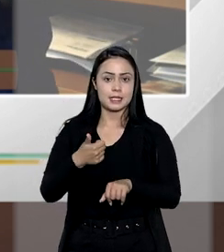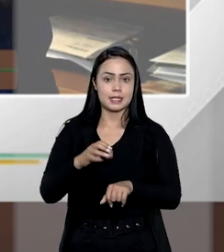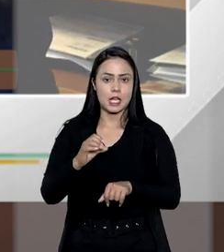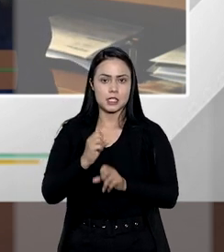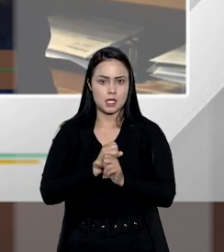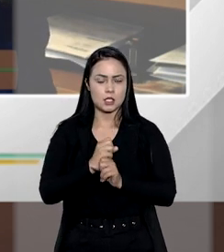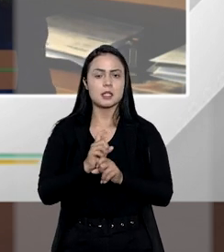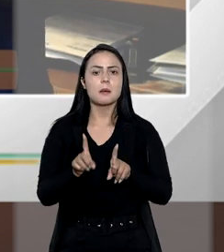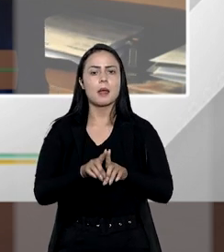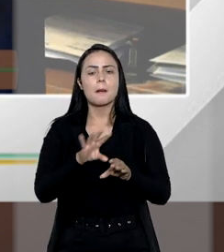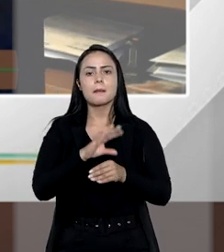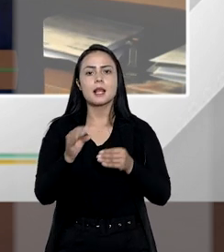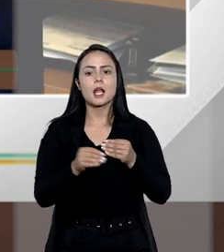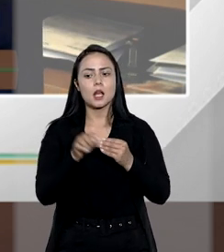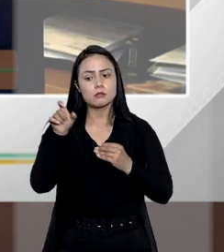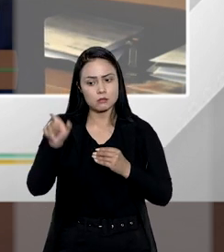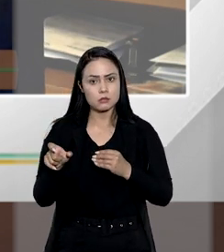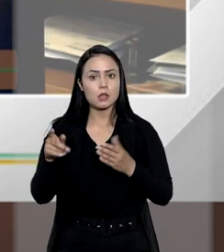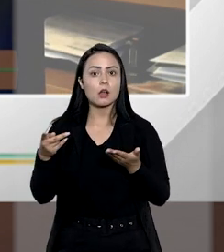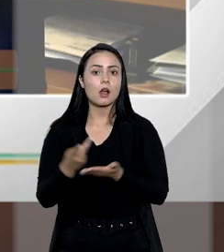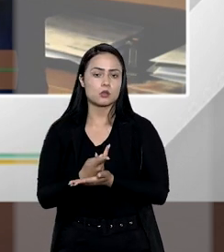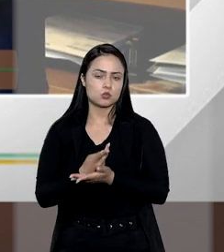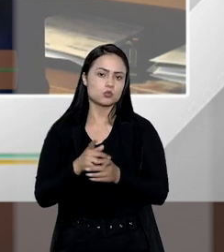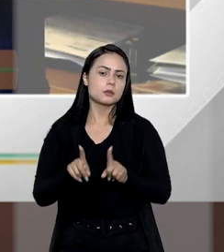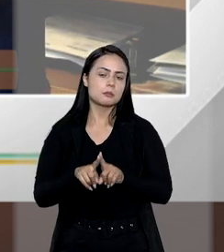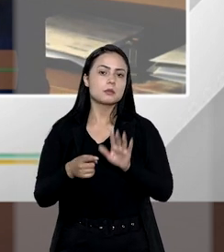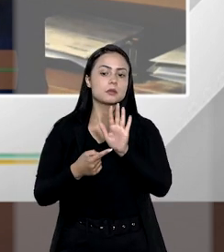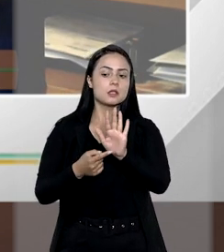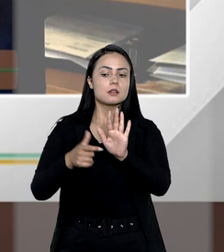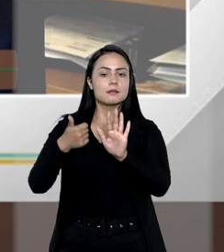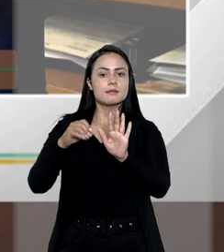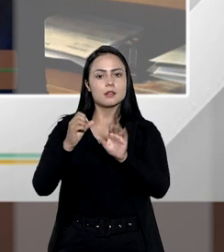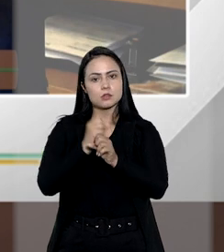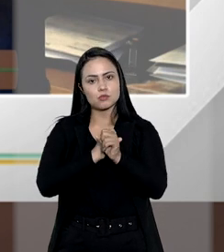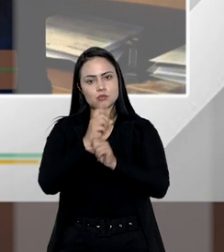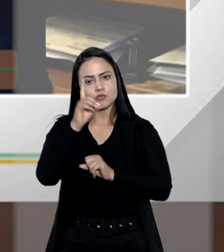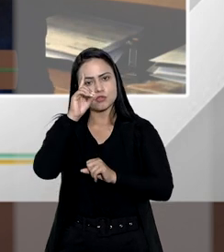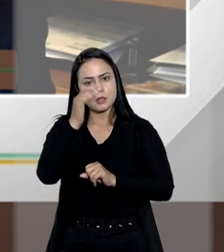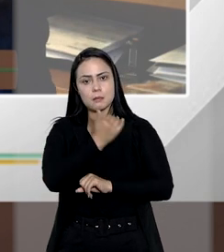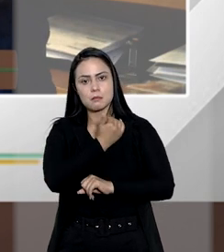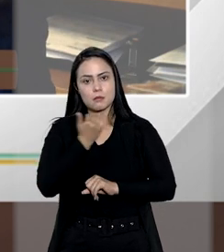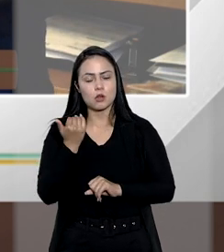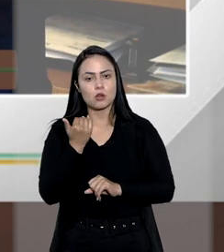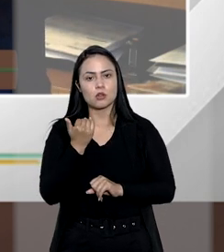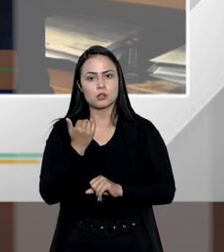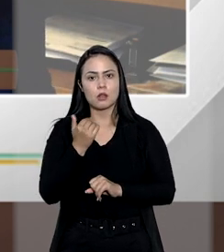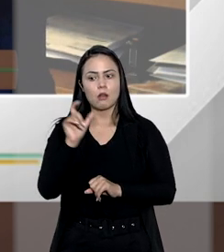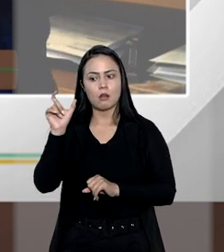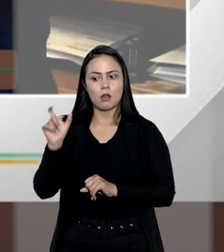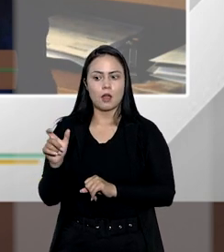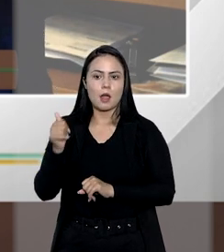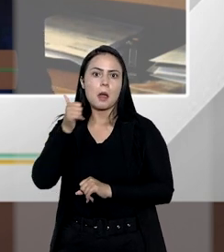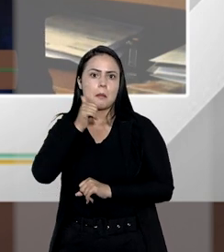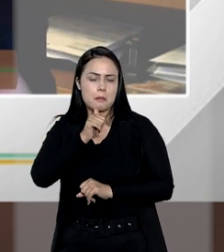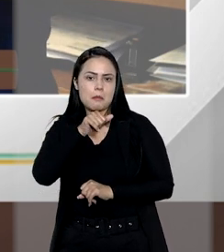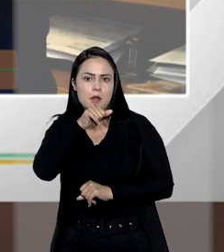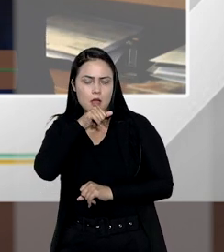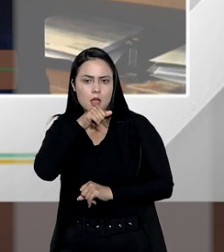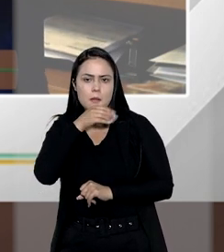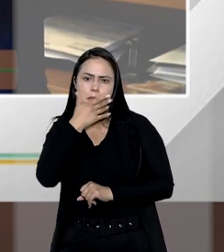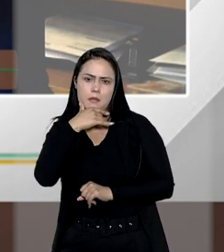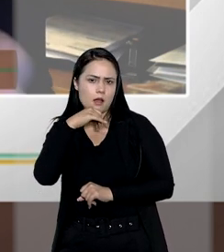anos também seria aplicado a ele, contando esses 10 anos do dia da morte do suposto pai, do